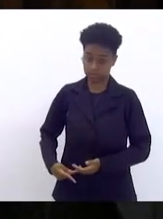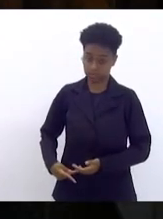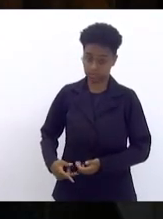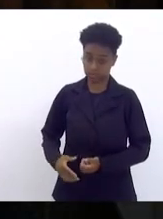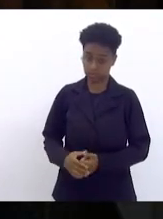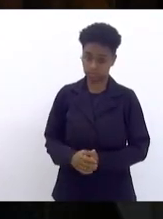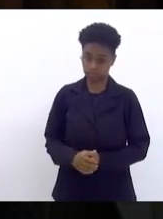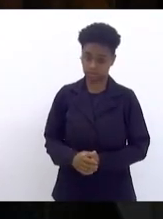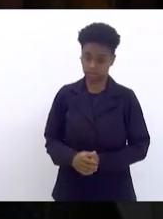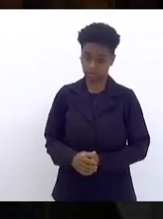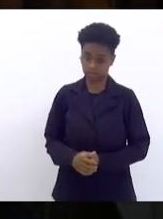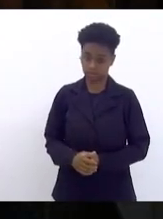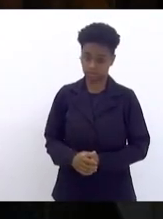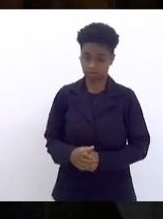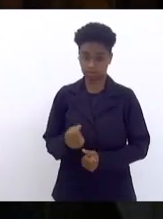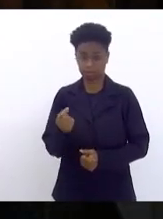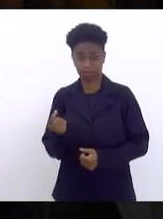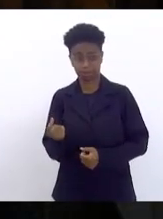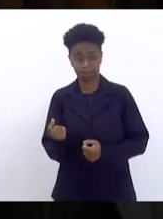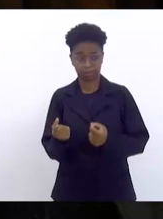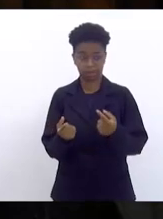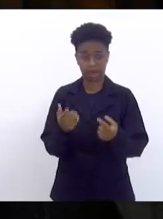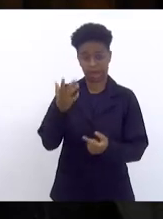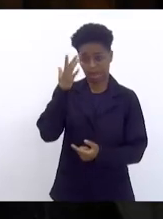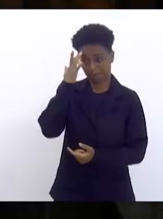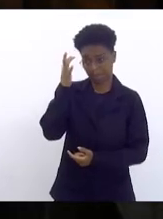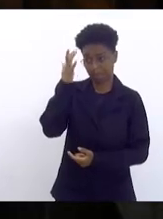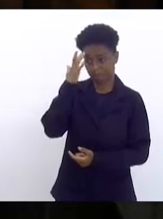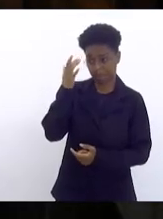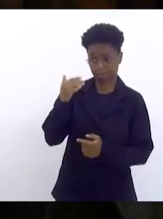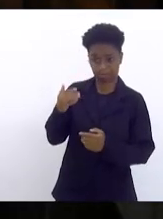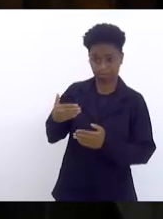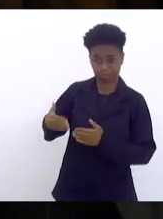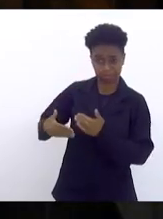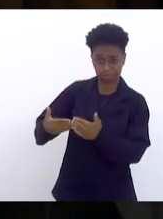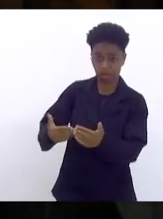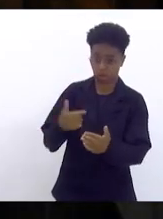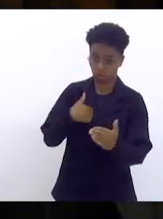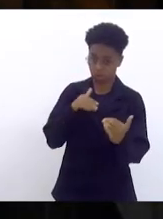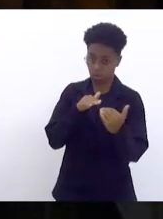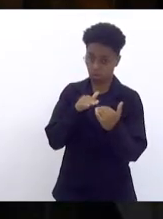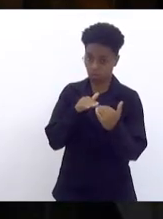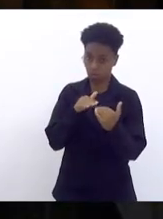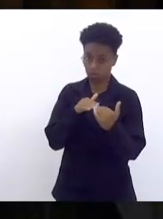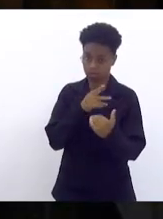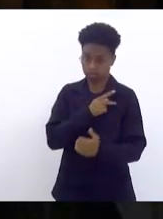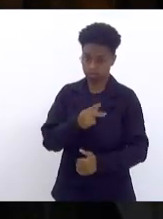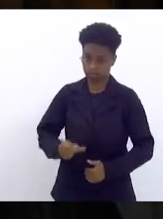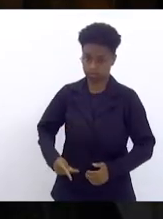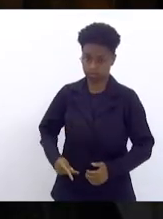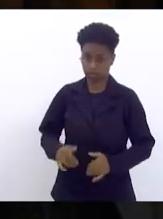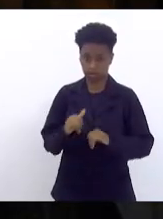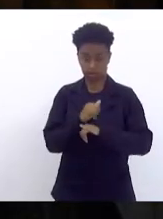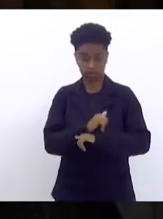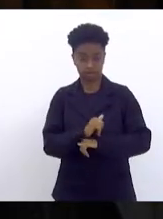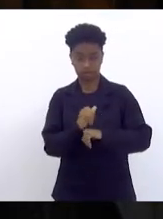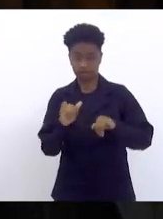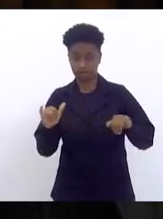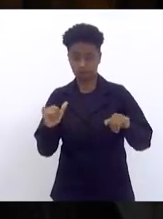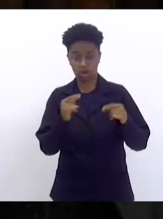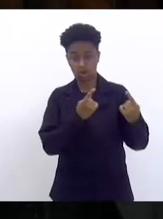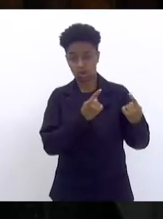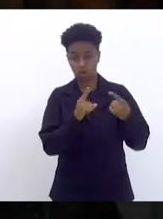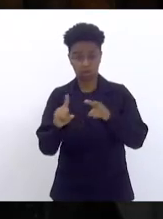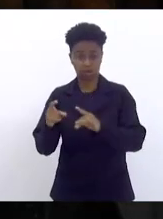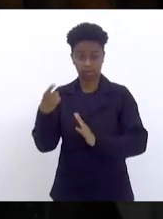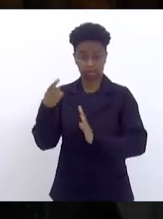um dia sim, outro também, e eu concordo com ele, esbraveja contra a taxa